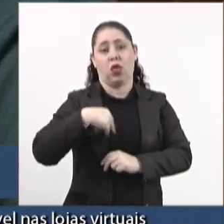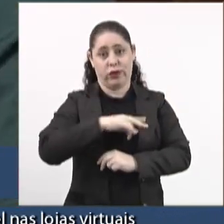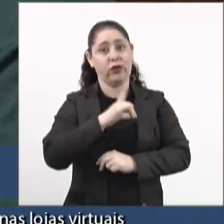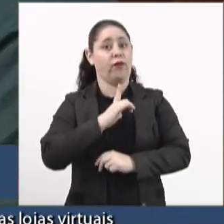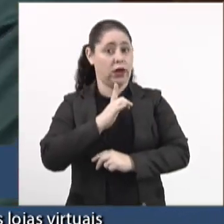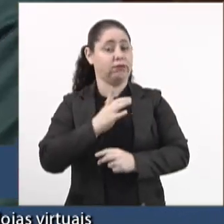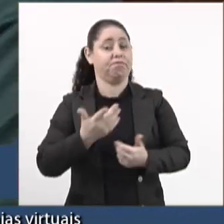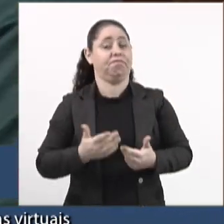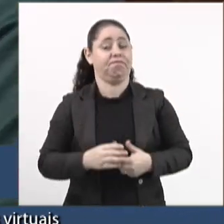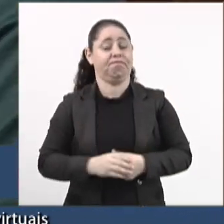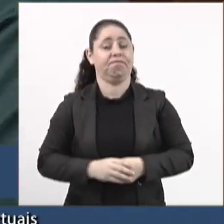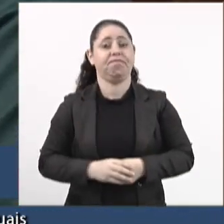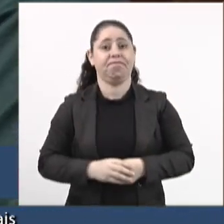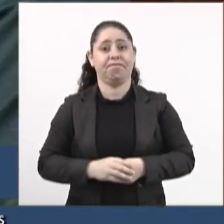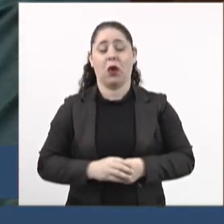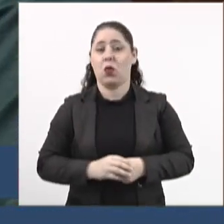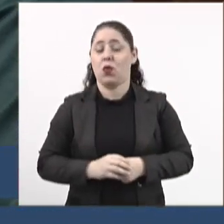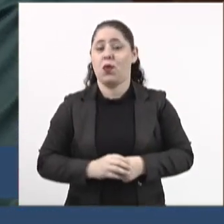gente teve.